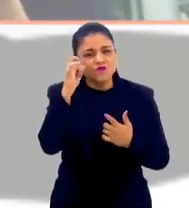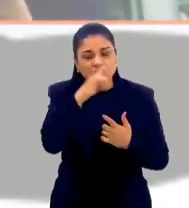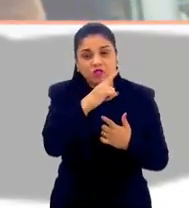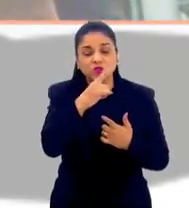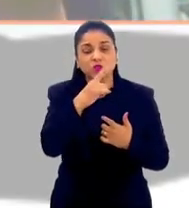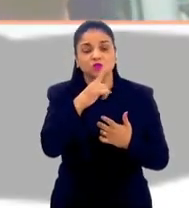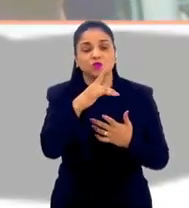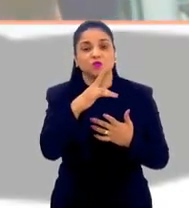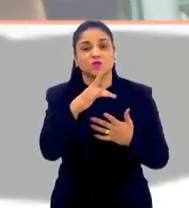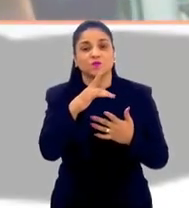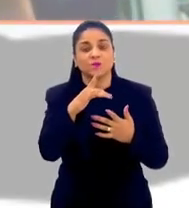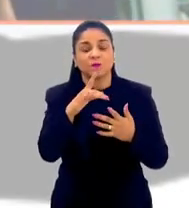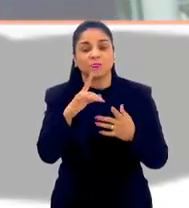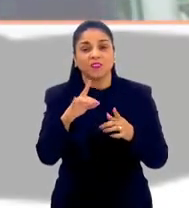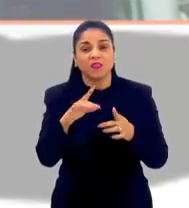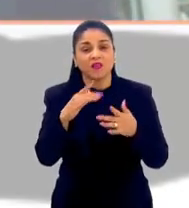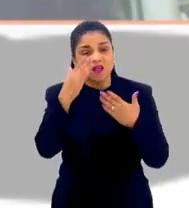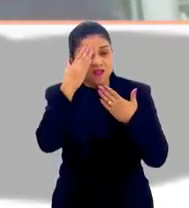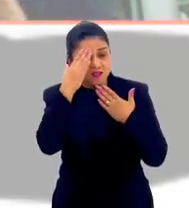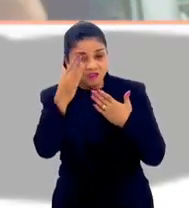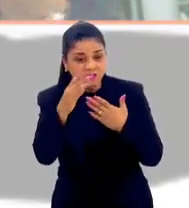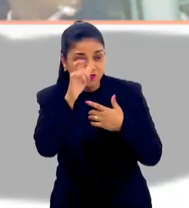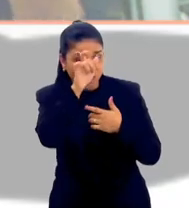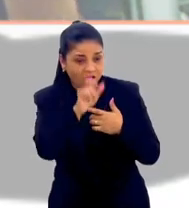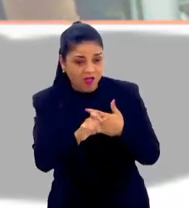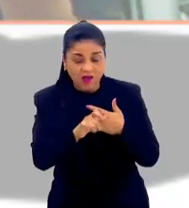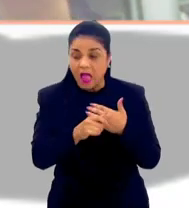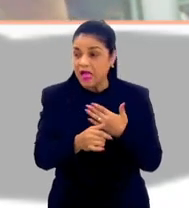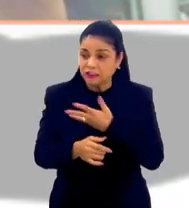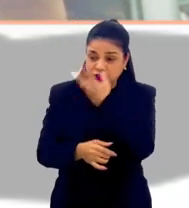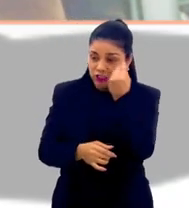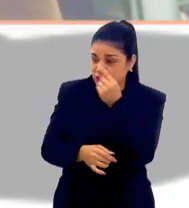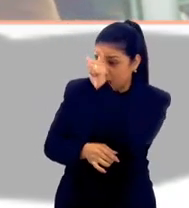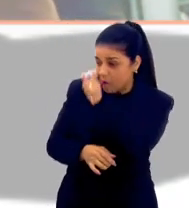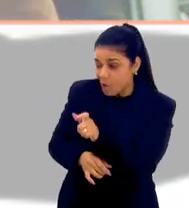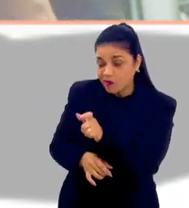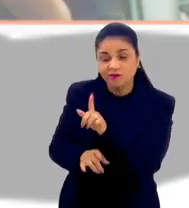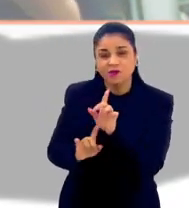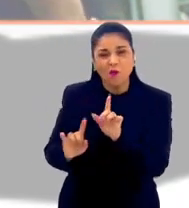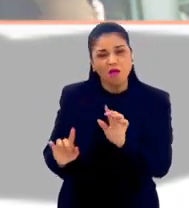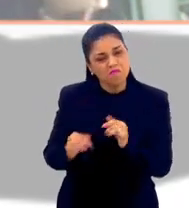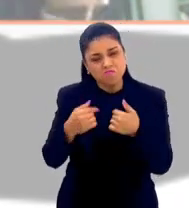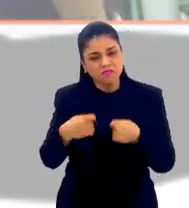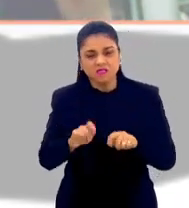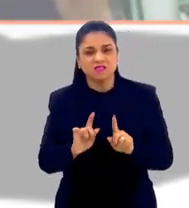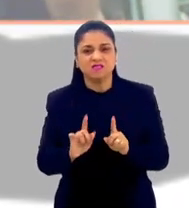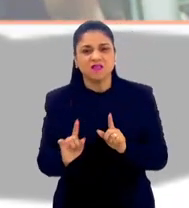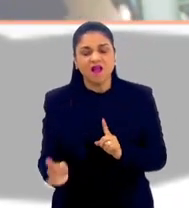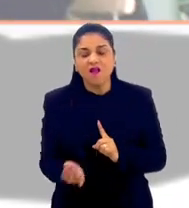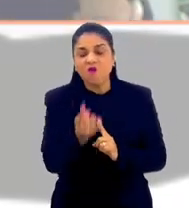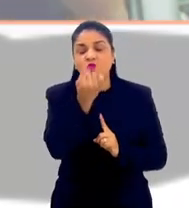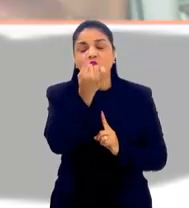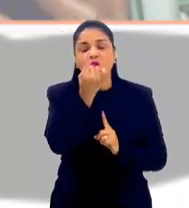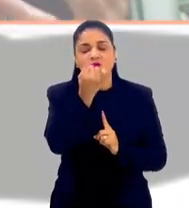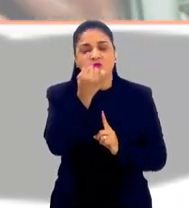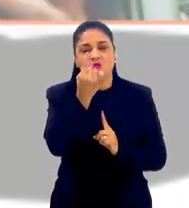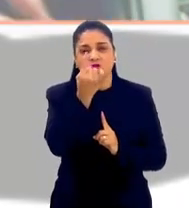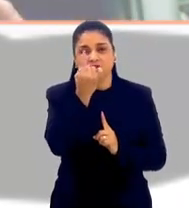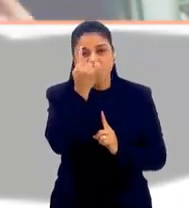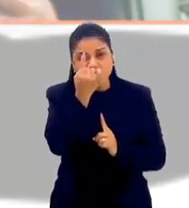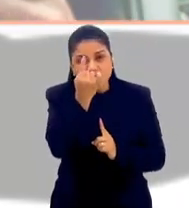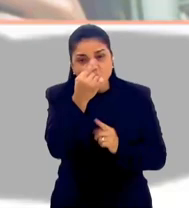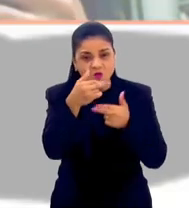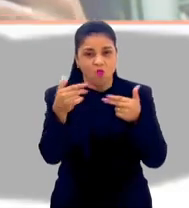personificar porque aí a gente, peraí, se eu agradeço a ele, por que eu não agradeço a ela? E tem que agradecer uma coisa grande? Não.